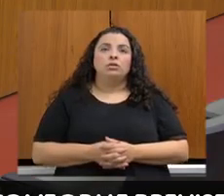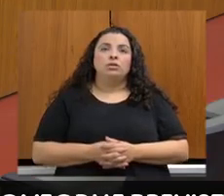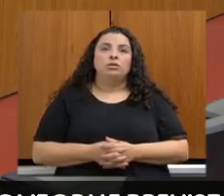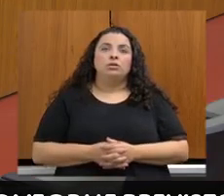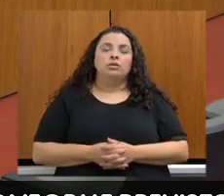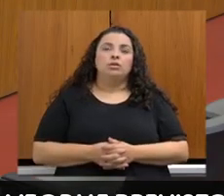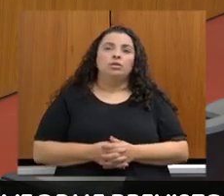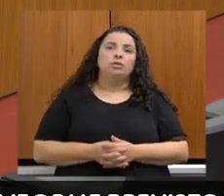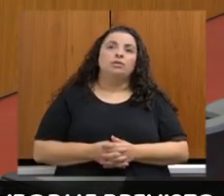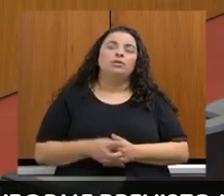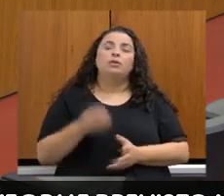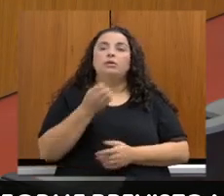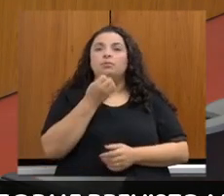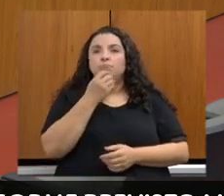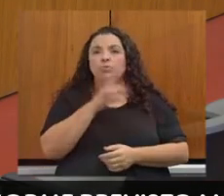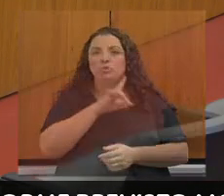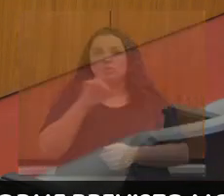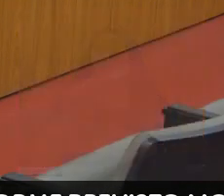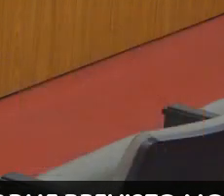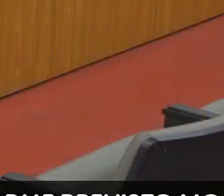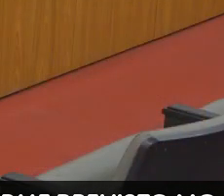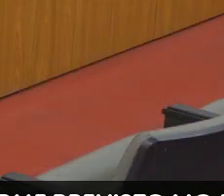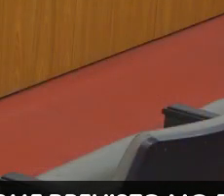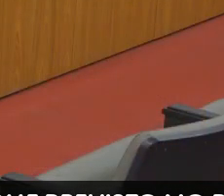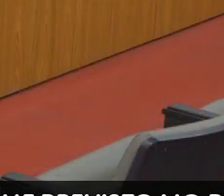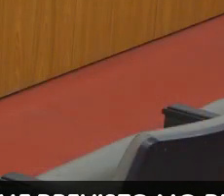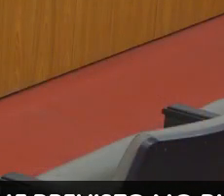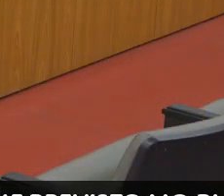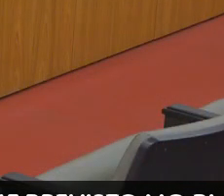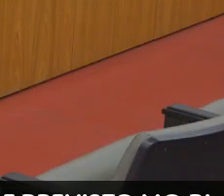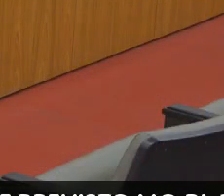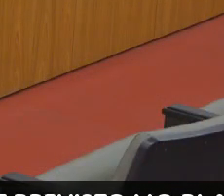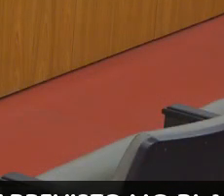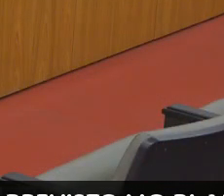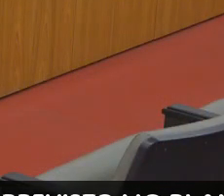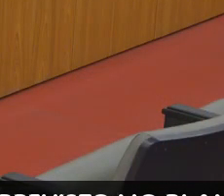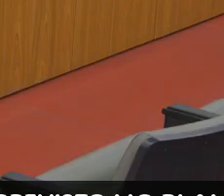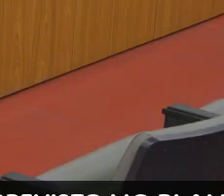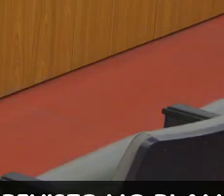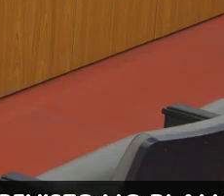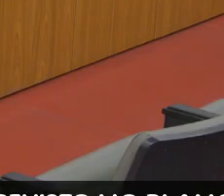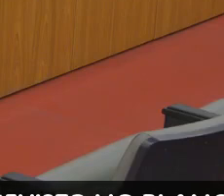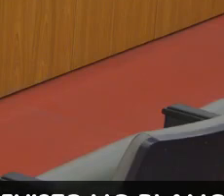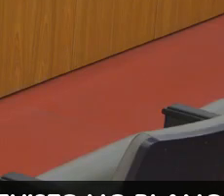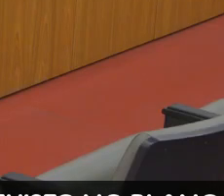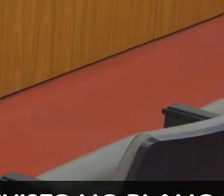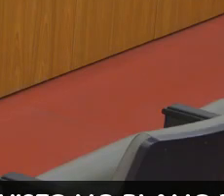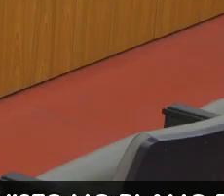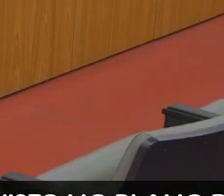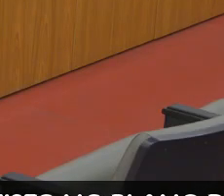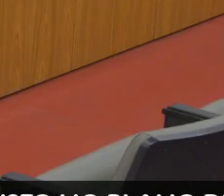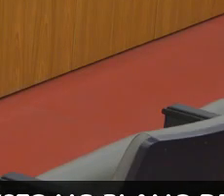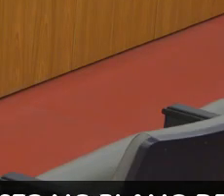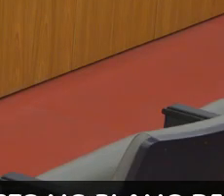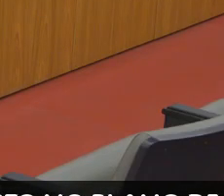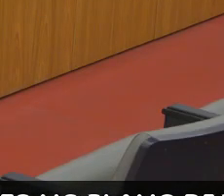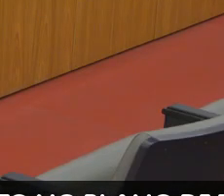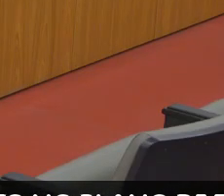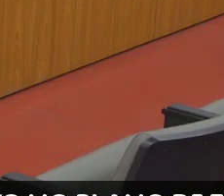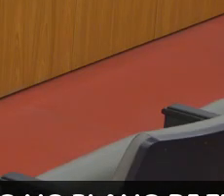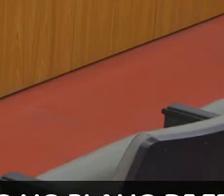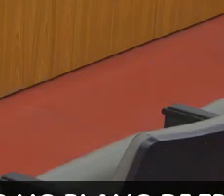Senhora secretária, bom dia. Bom dia a todos da mesa, bom dia a todos. Esclarecendo aí, respondendo a pergunta, senhor